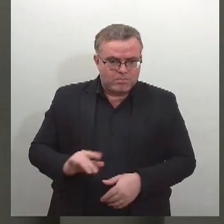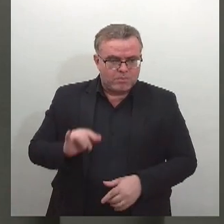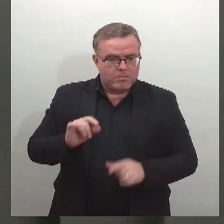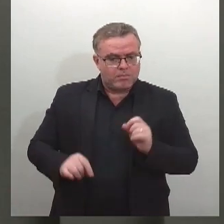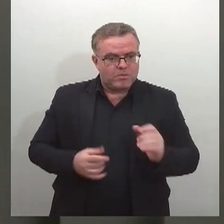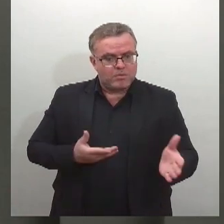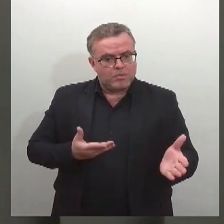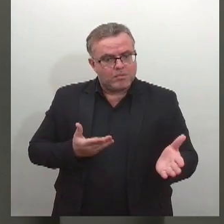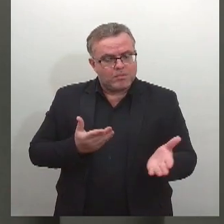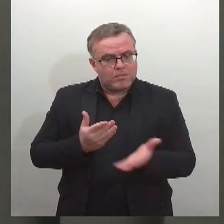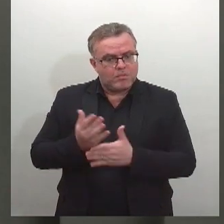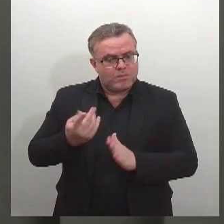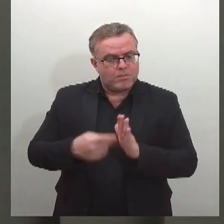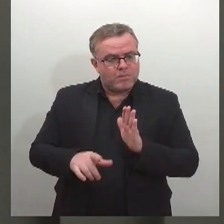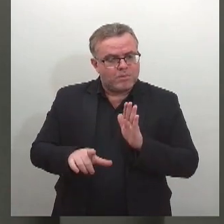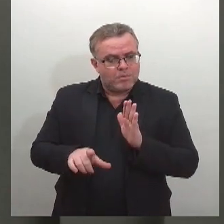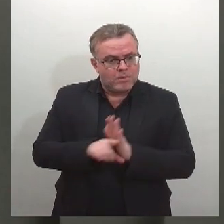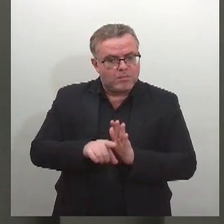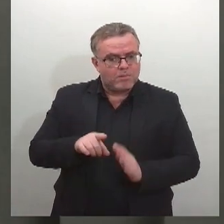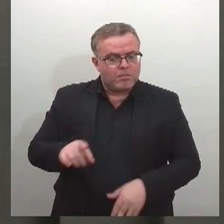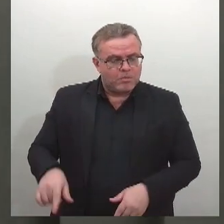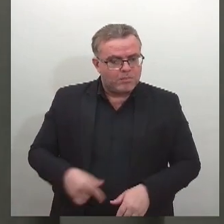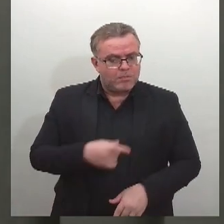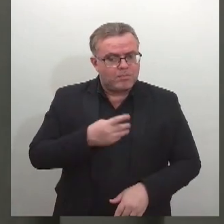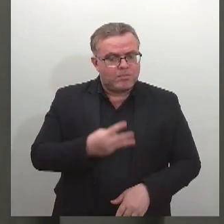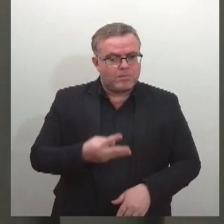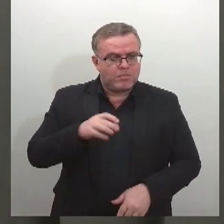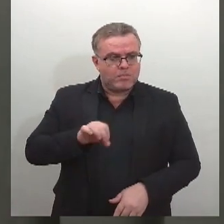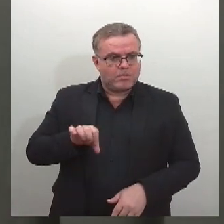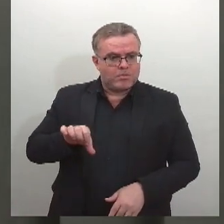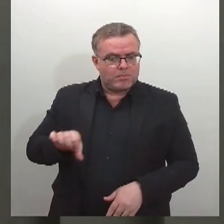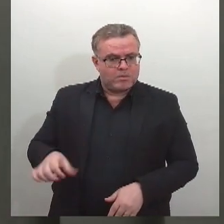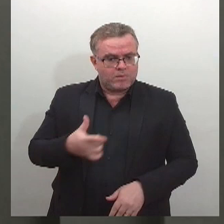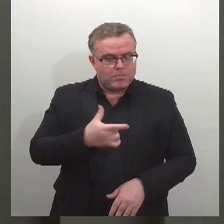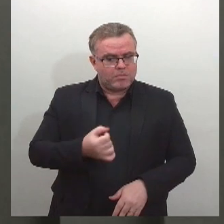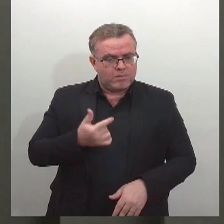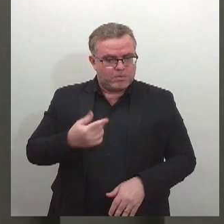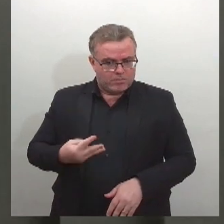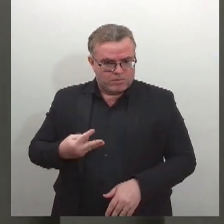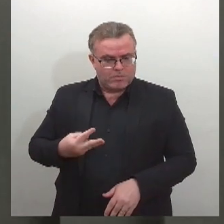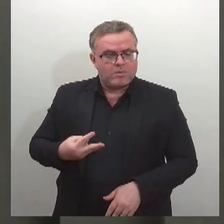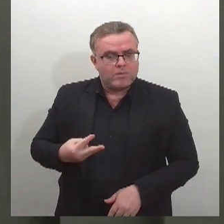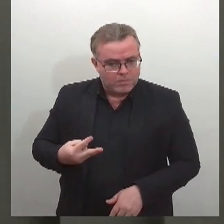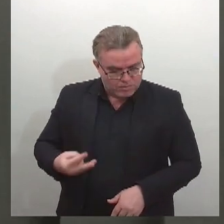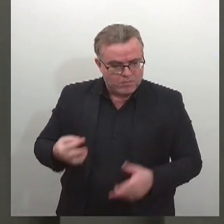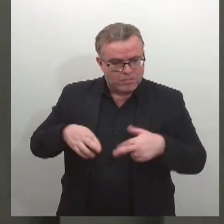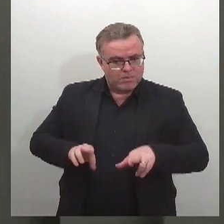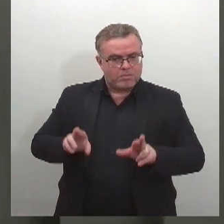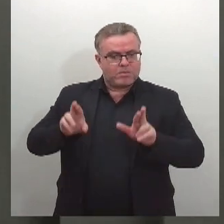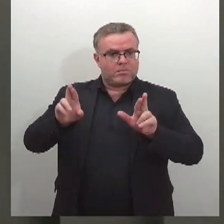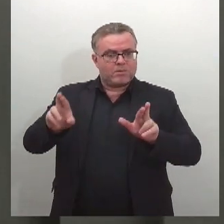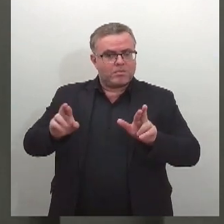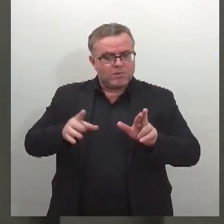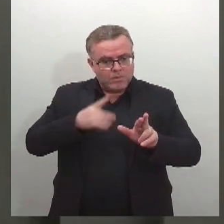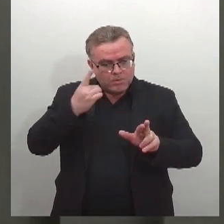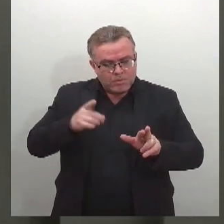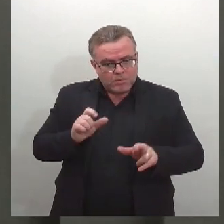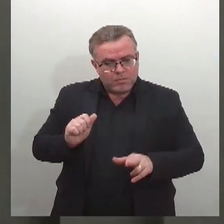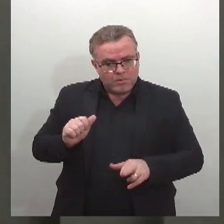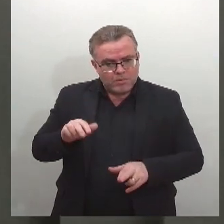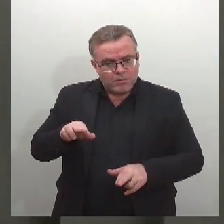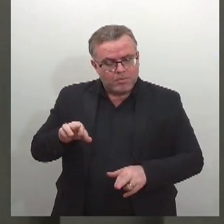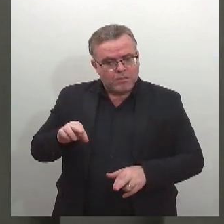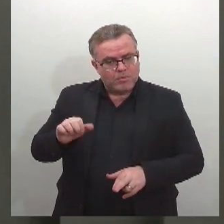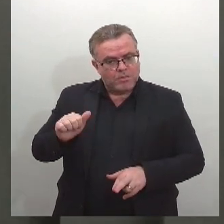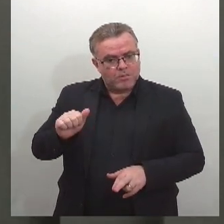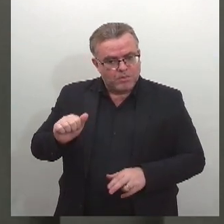projeto de lei nº 309 de 2023 de autoria da deputada estadual Áurea Ribeiro, que declara a